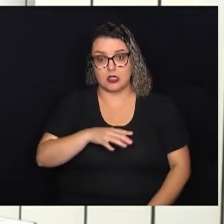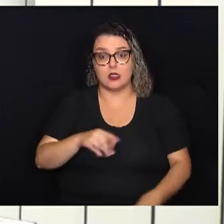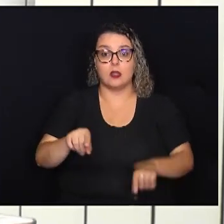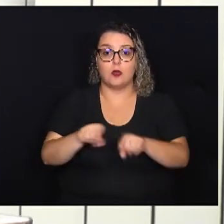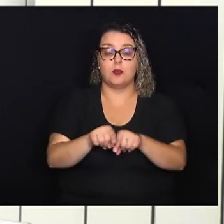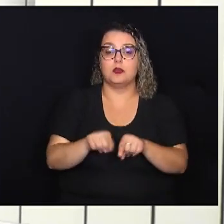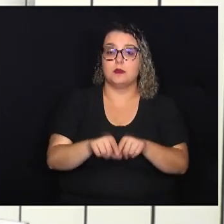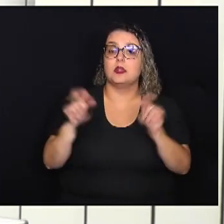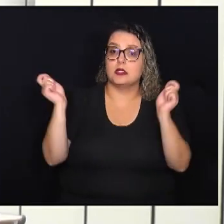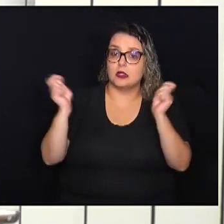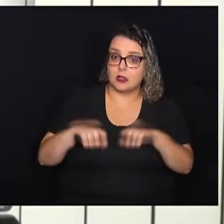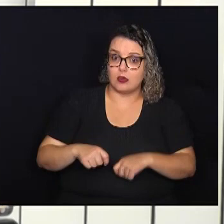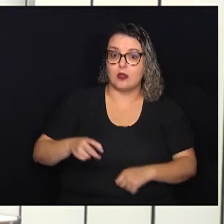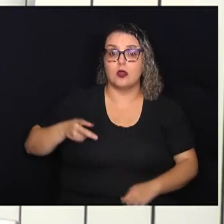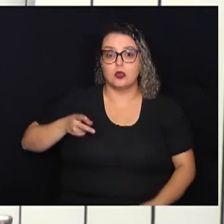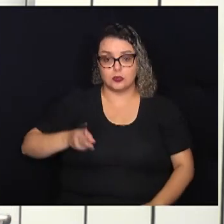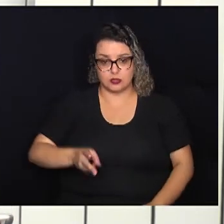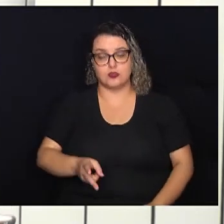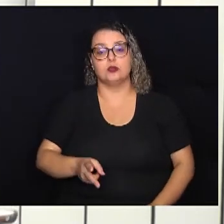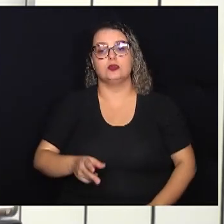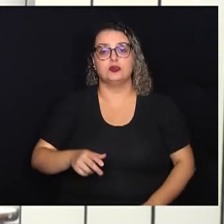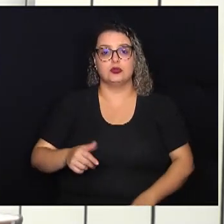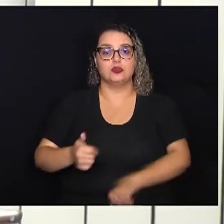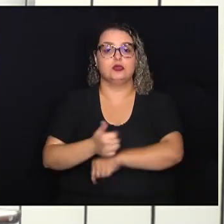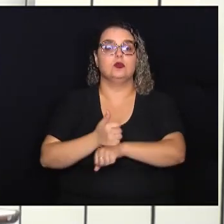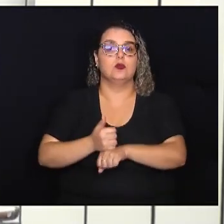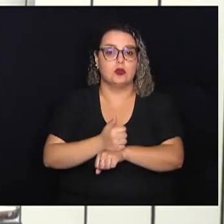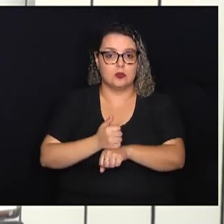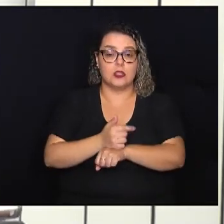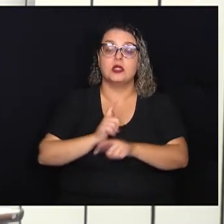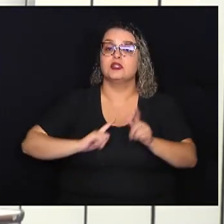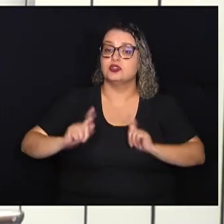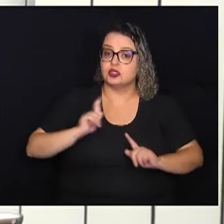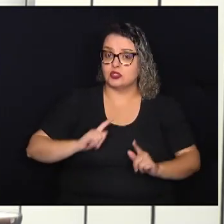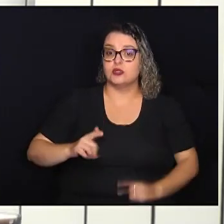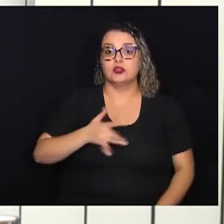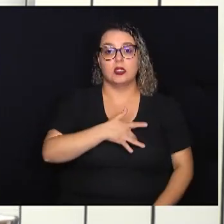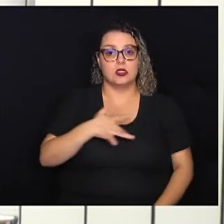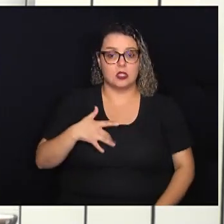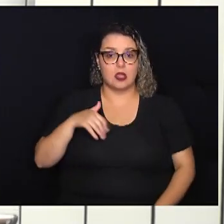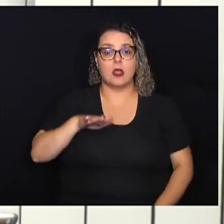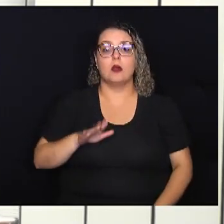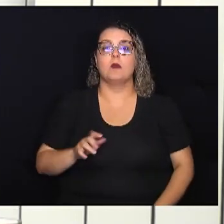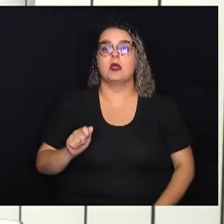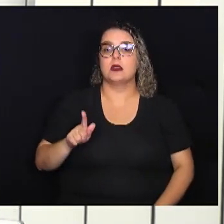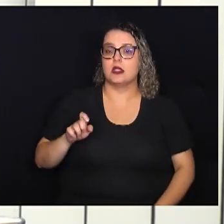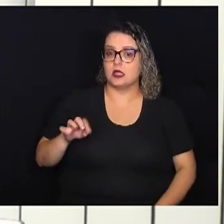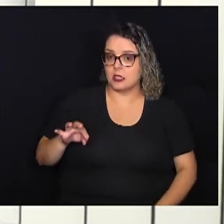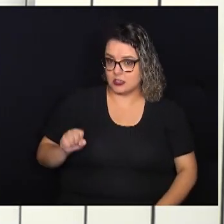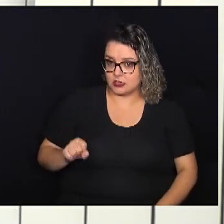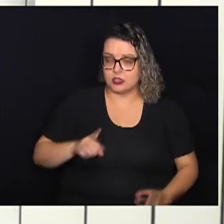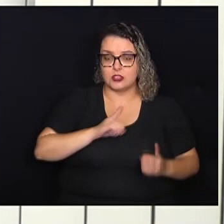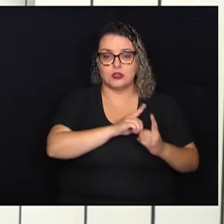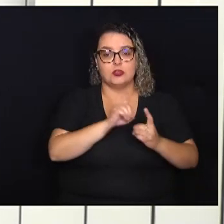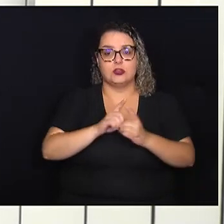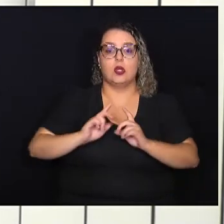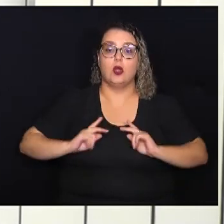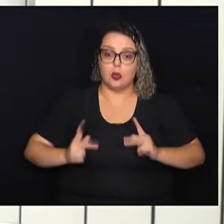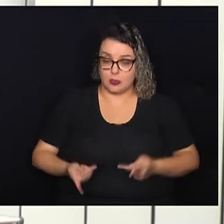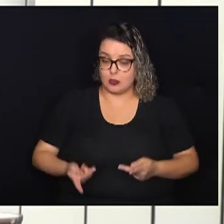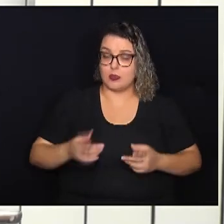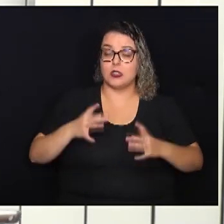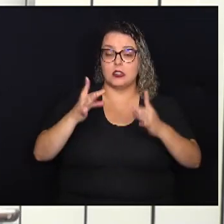capacitação continuada de profissionais e gestores da saúde e demais agentes para o atendimento humanizado.